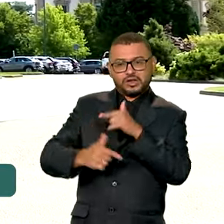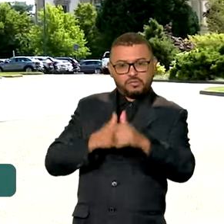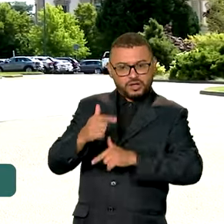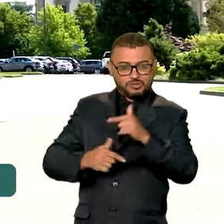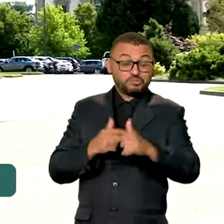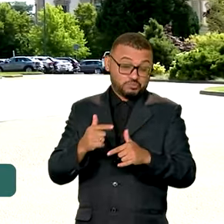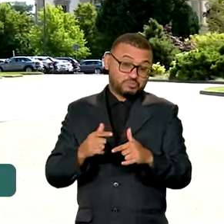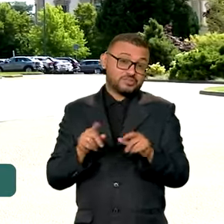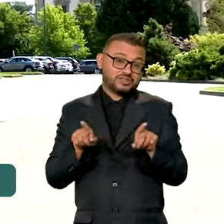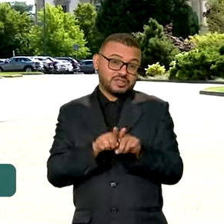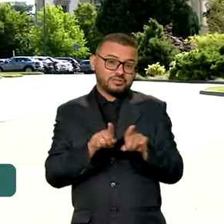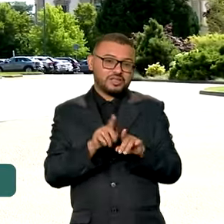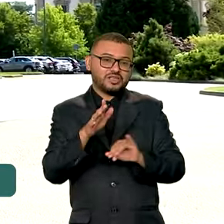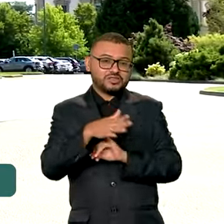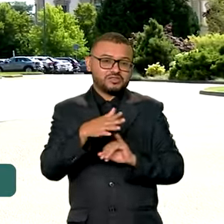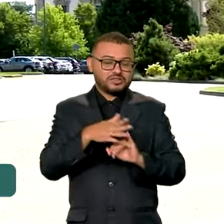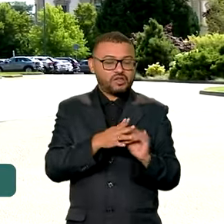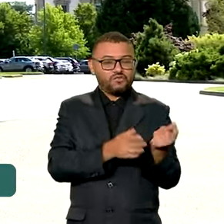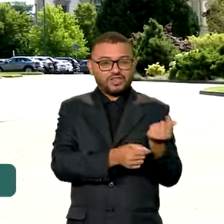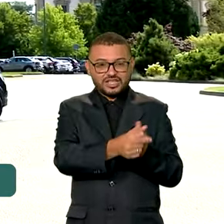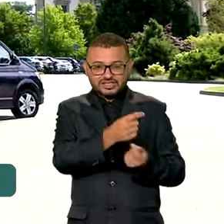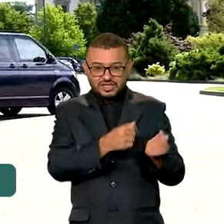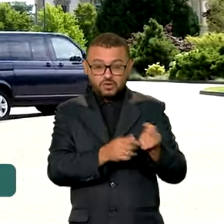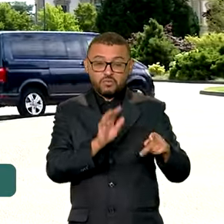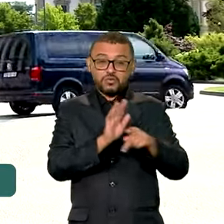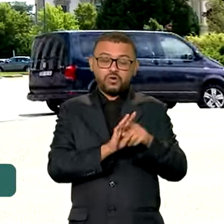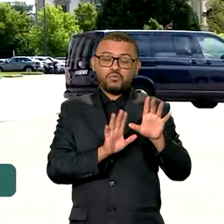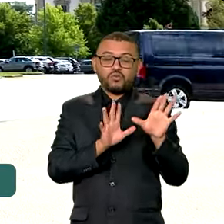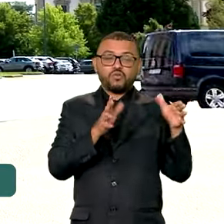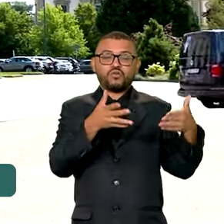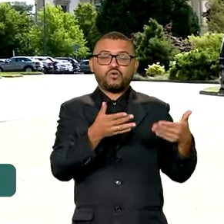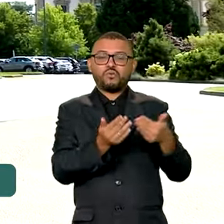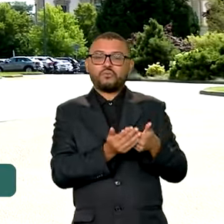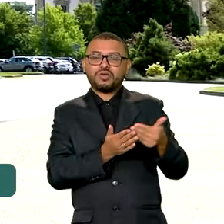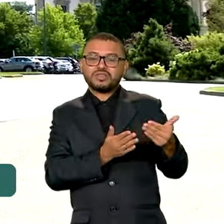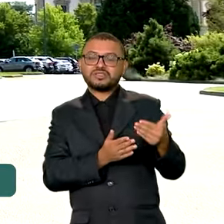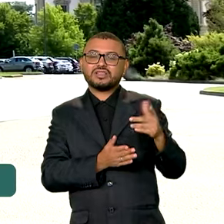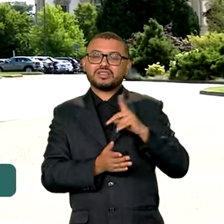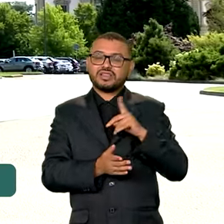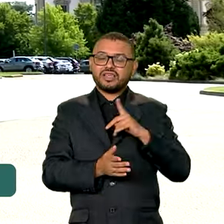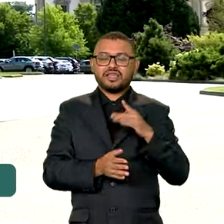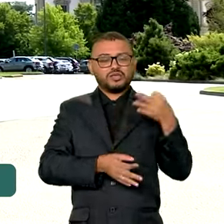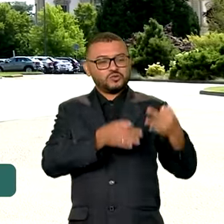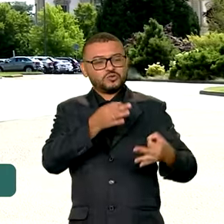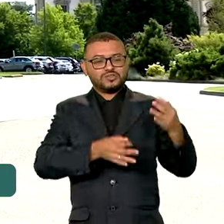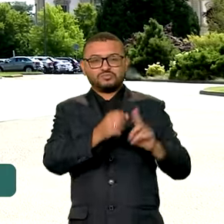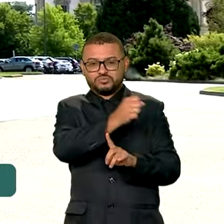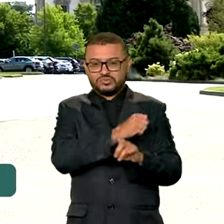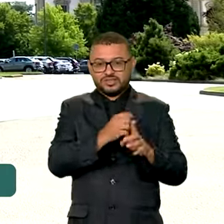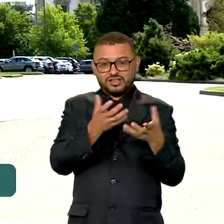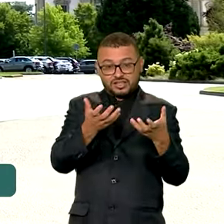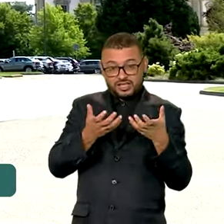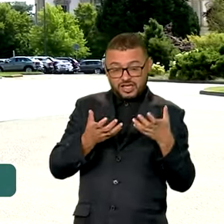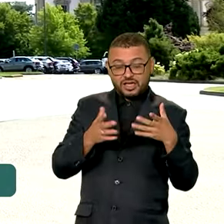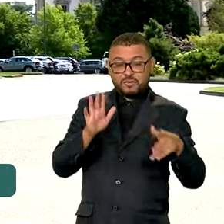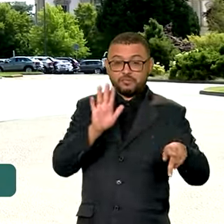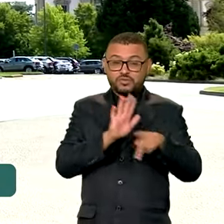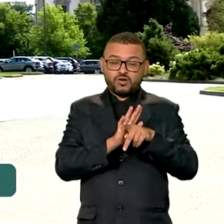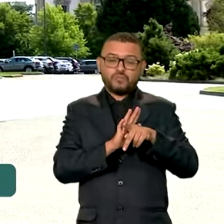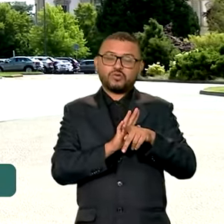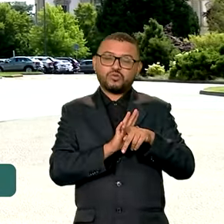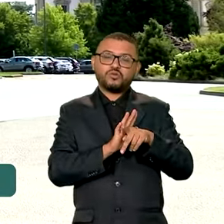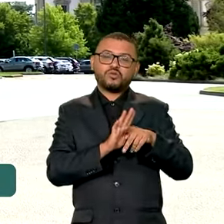empregadores e instituições financeiras. O fórum que inaugura a Coalizão para a Justiça Social faz parte da